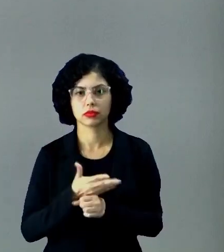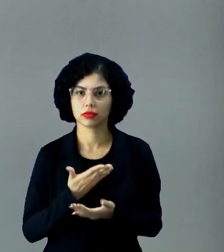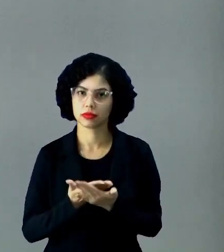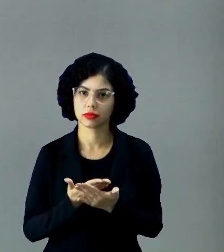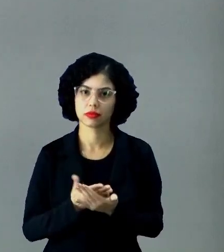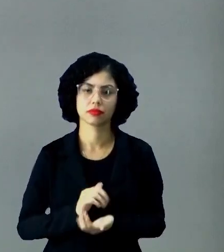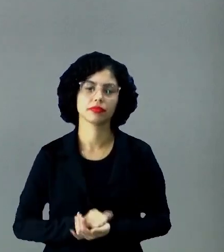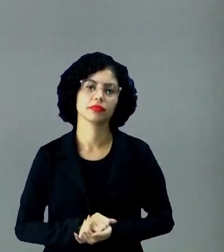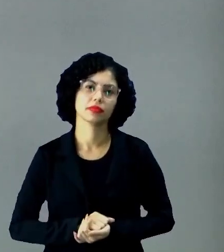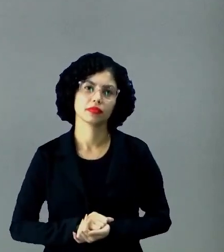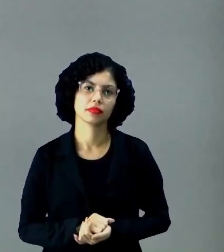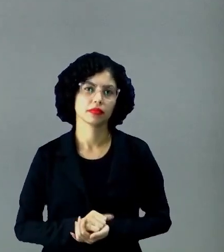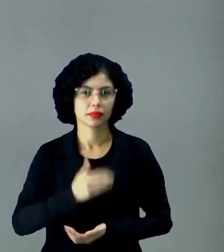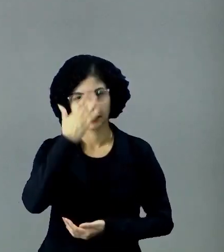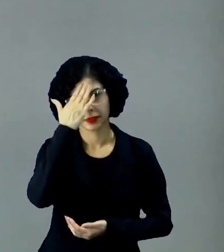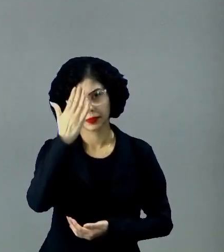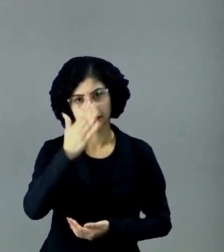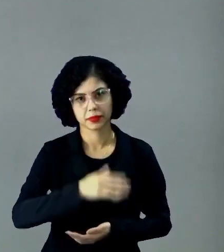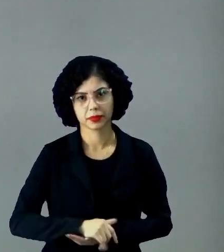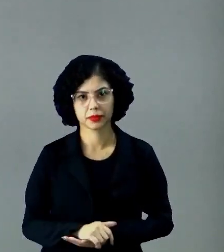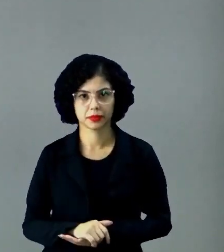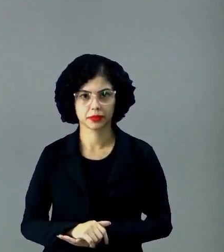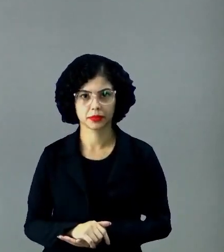novamente, tá bom? Obrigada.